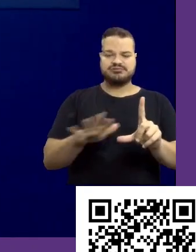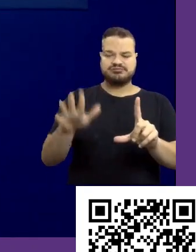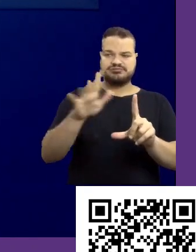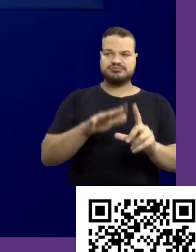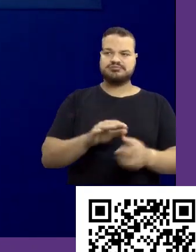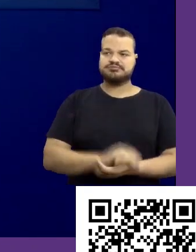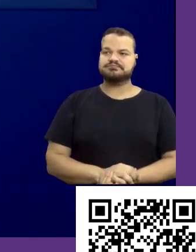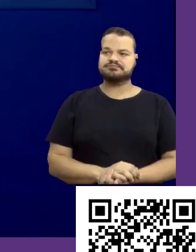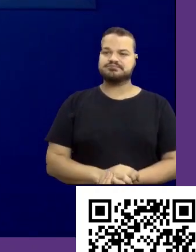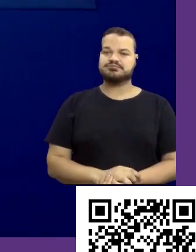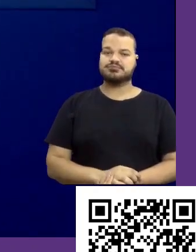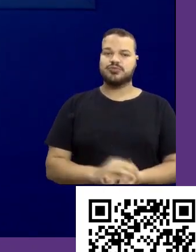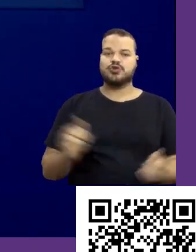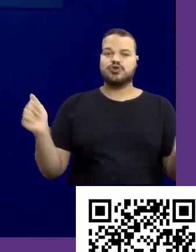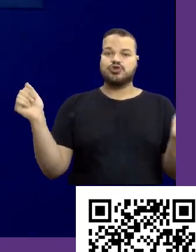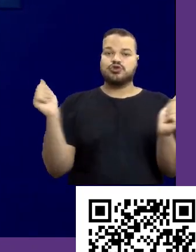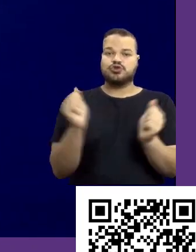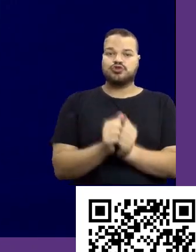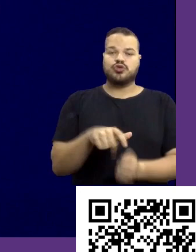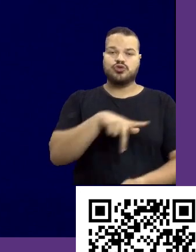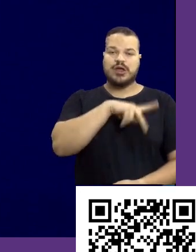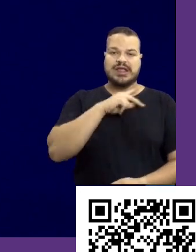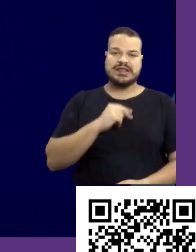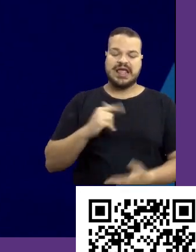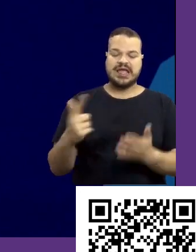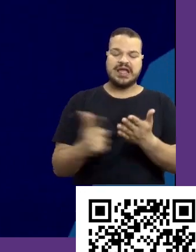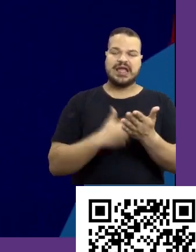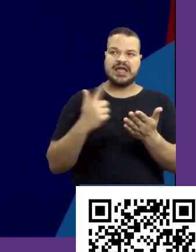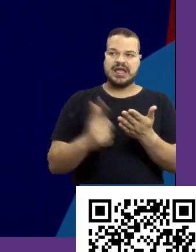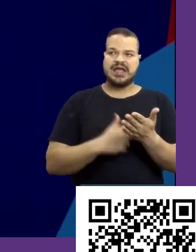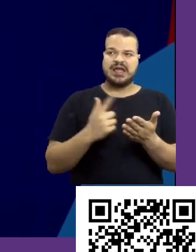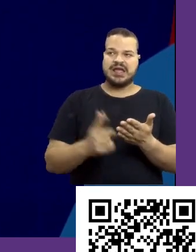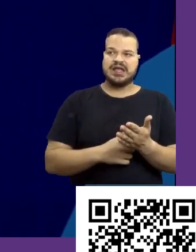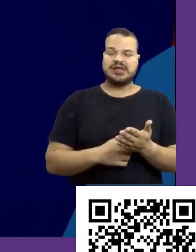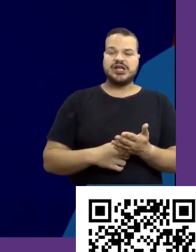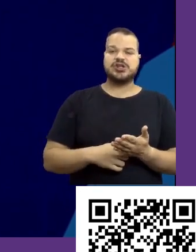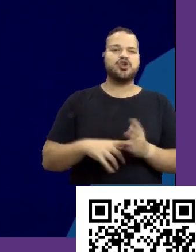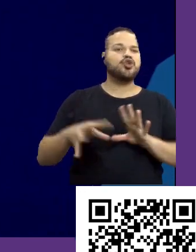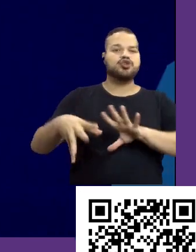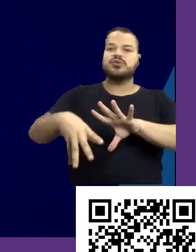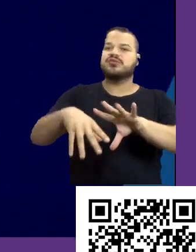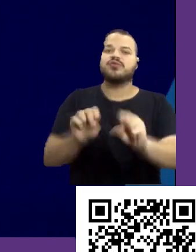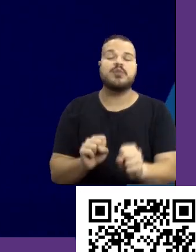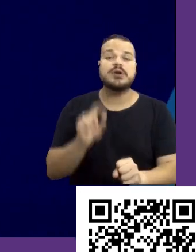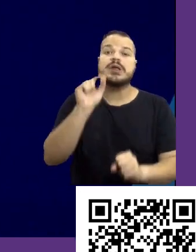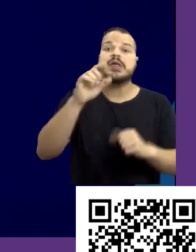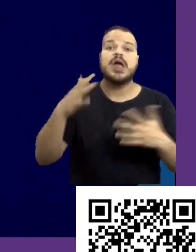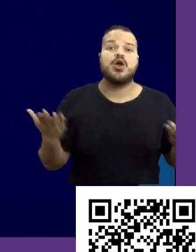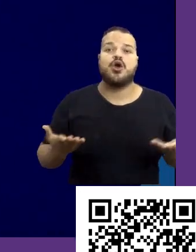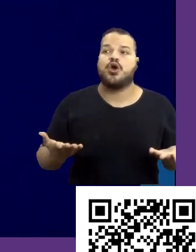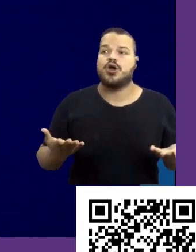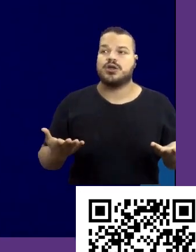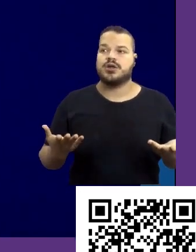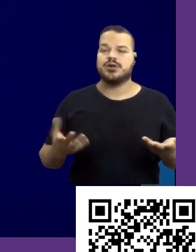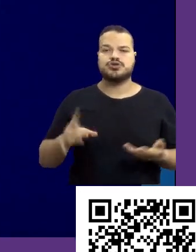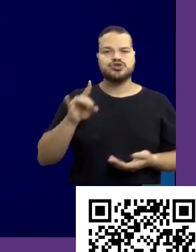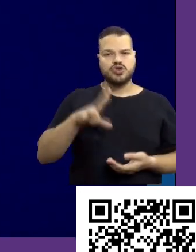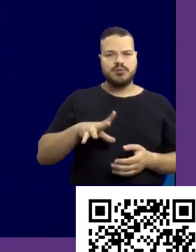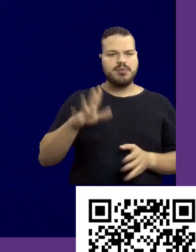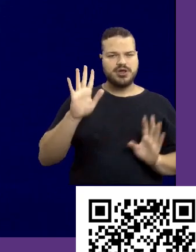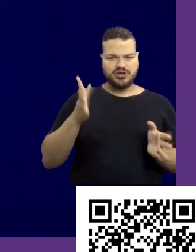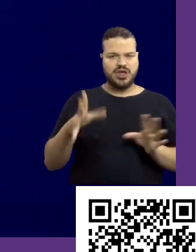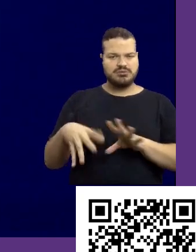com o Senac que é o meu livro Tô Me Formando e Agora que não é a Mariana é só pra quem tá se formando? Não.